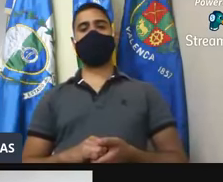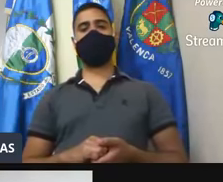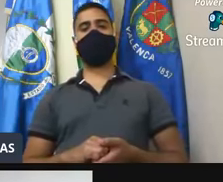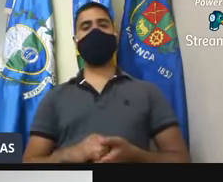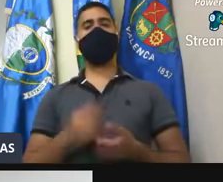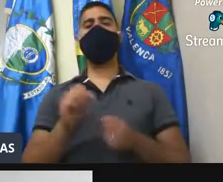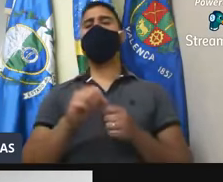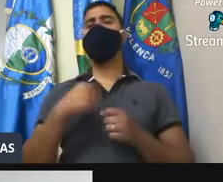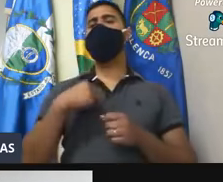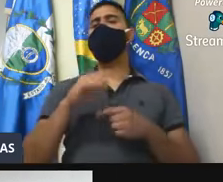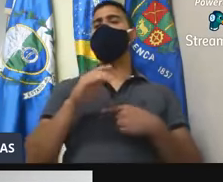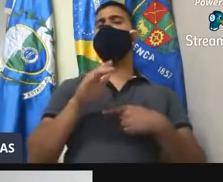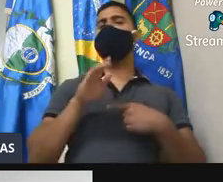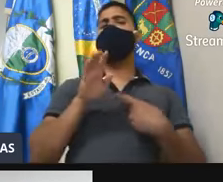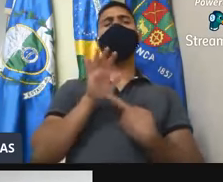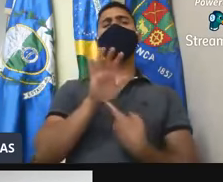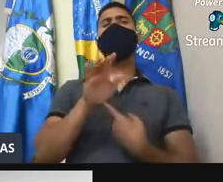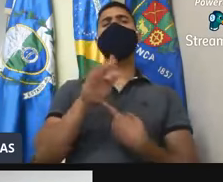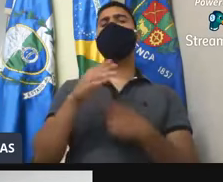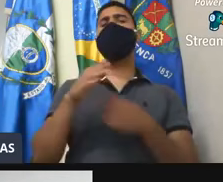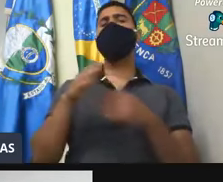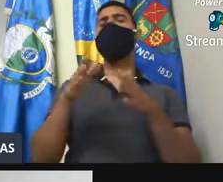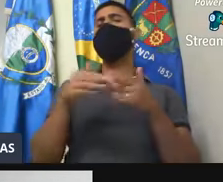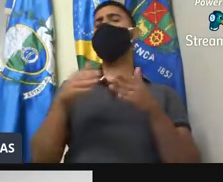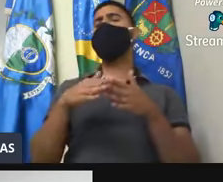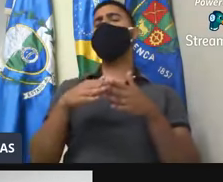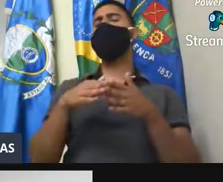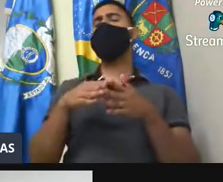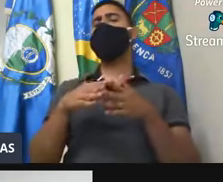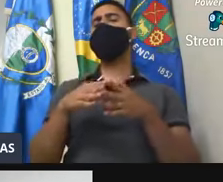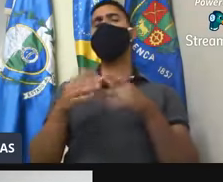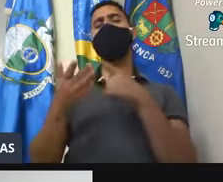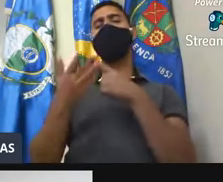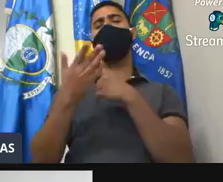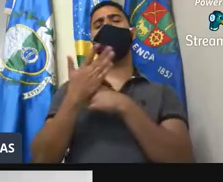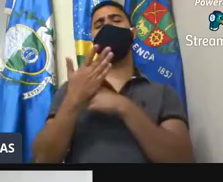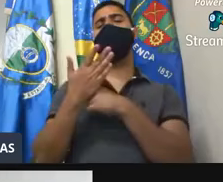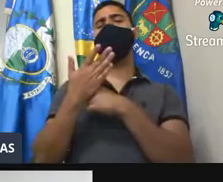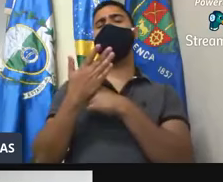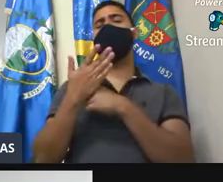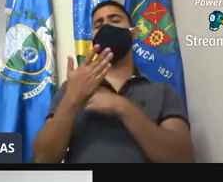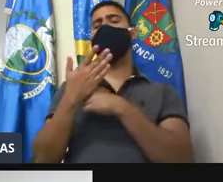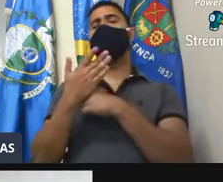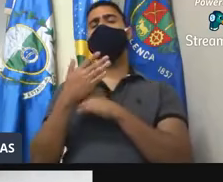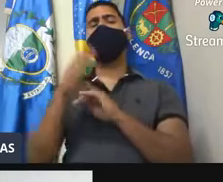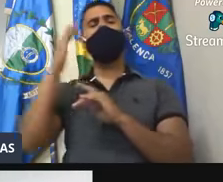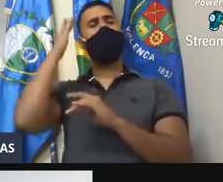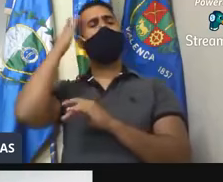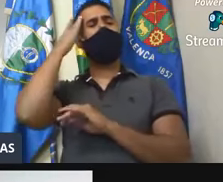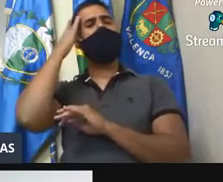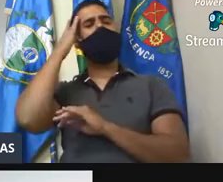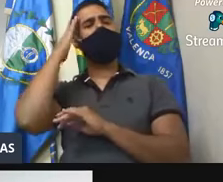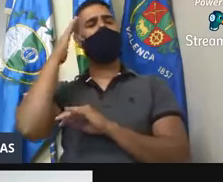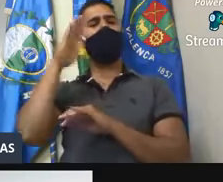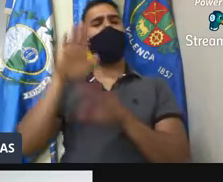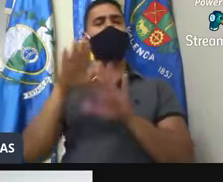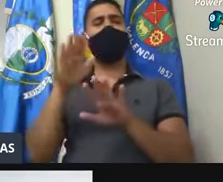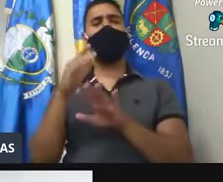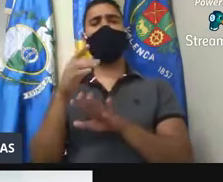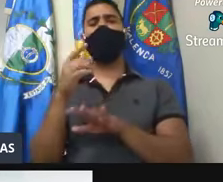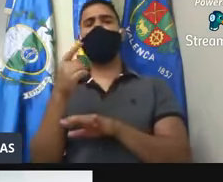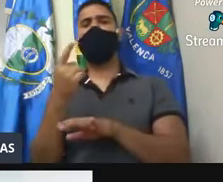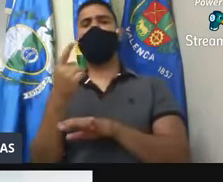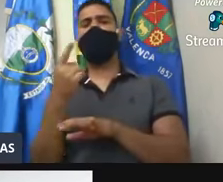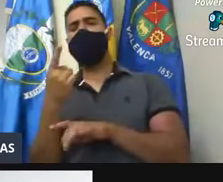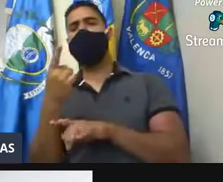indicação, num pedido de uma emenda parlamentar, é, no valor, eu acho que deve dar uns milhão e meio, dois,